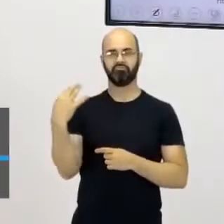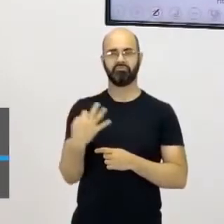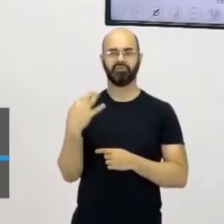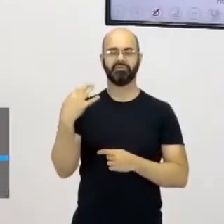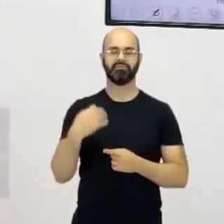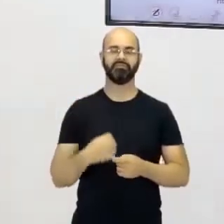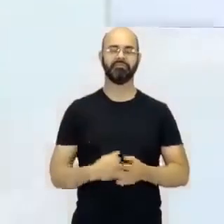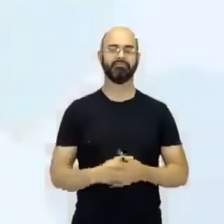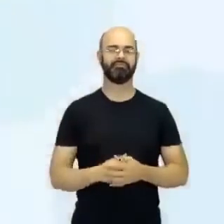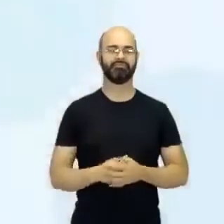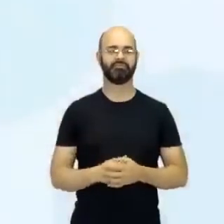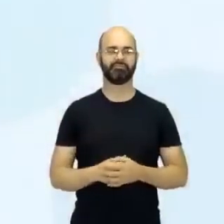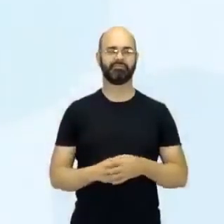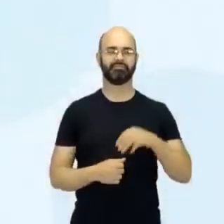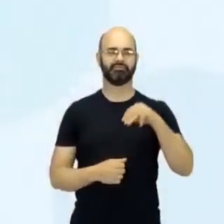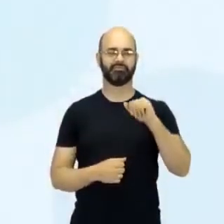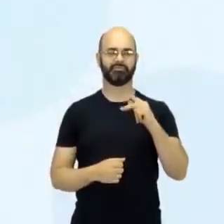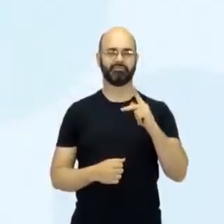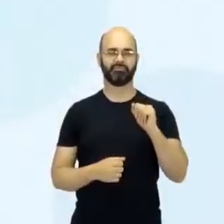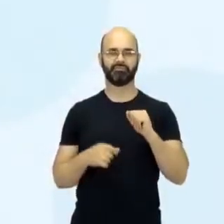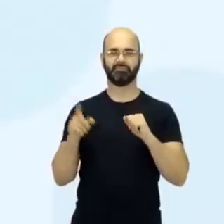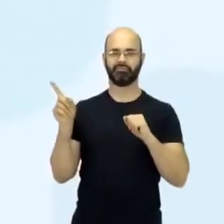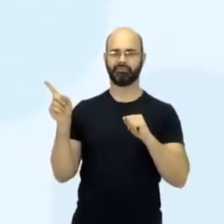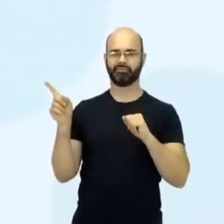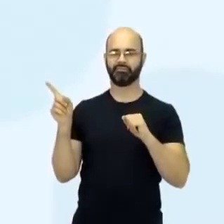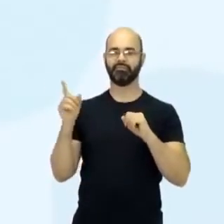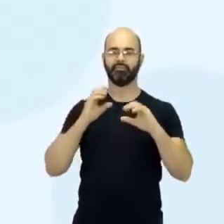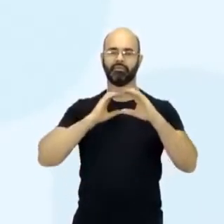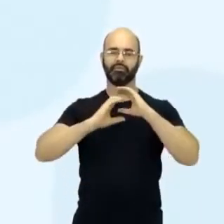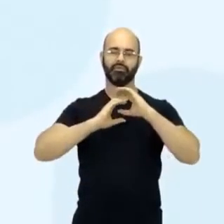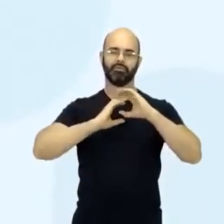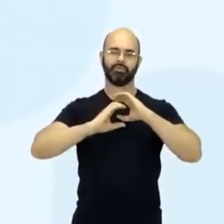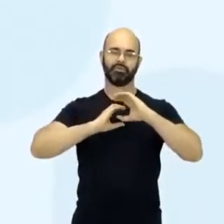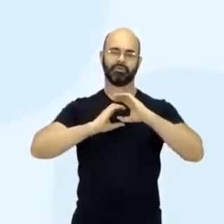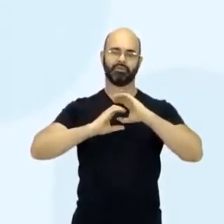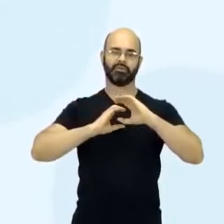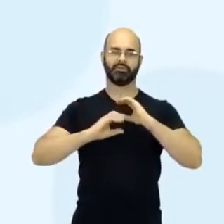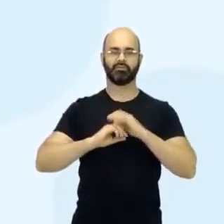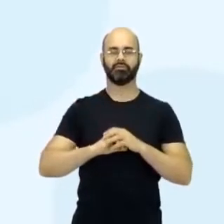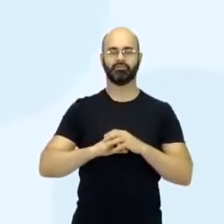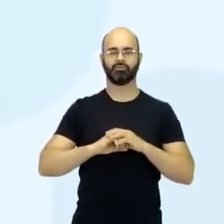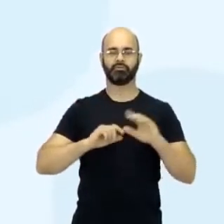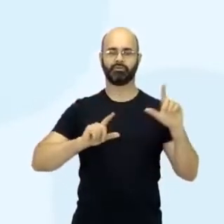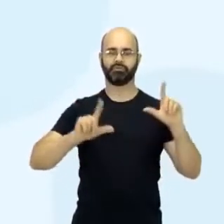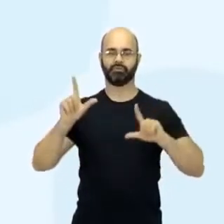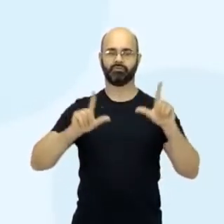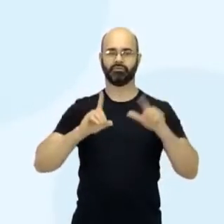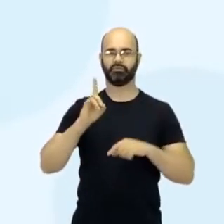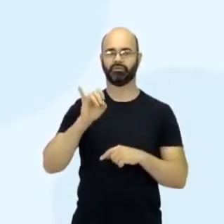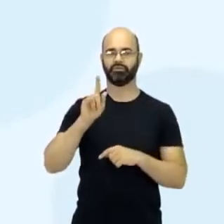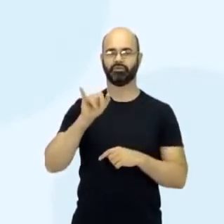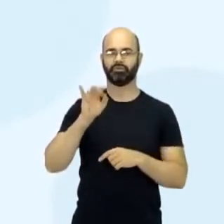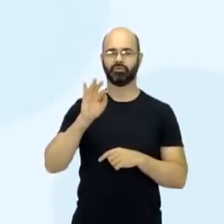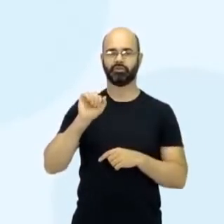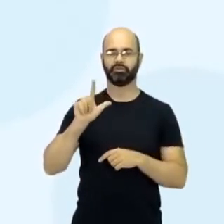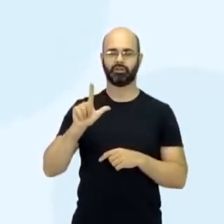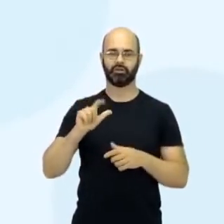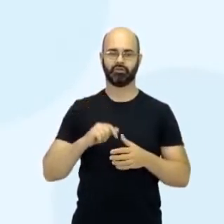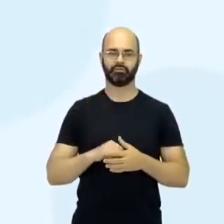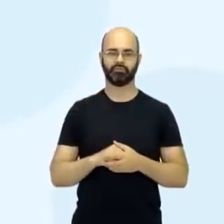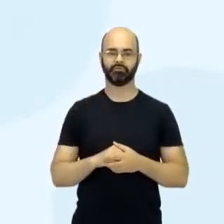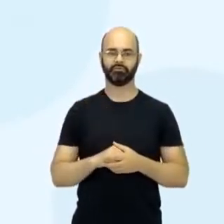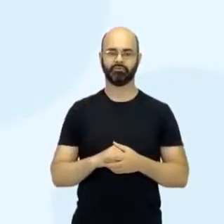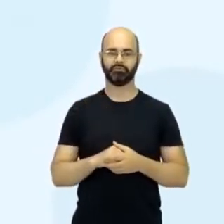Vamos lá por alguns mapas aí, mostrando aí já os meios de comunicação. Então, nós temos aí a TV com sinal digital, está certo? Que aí